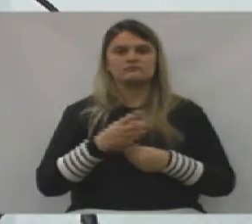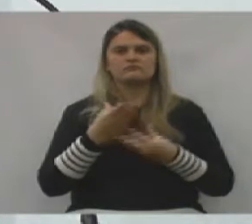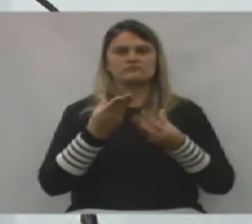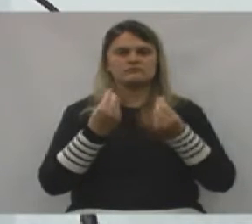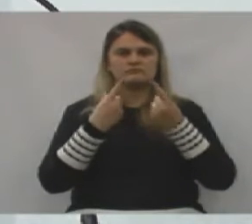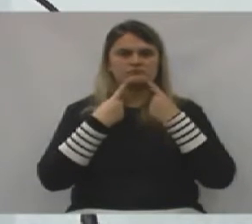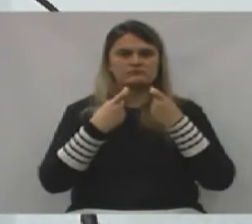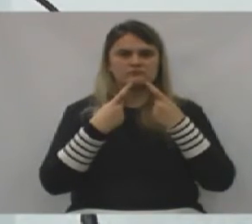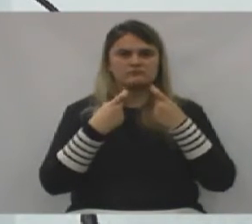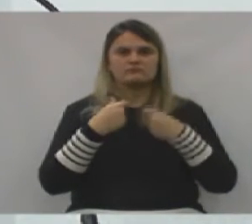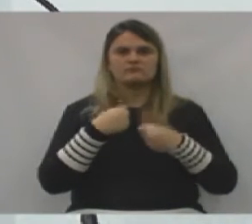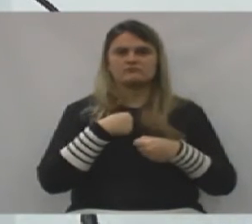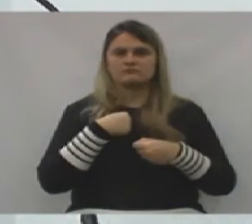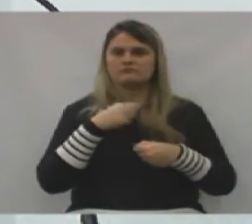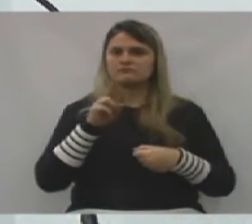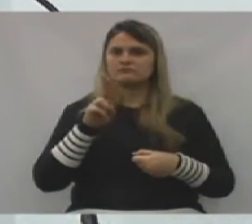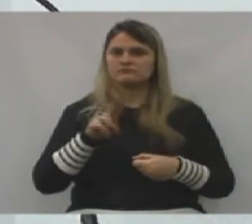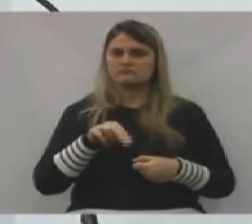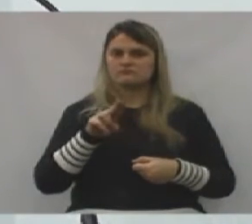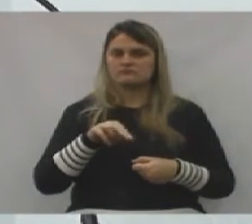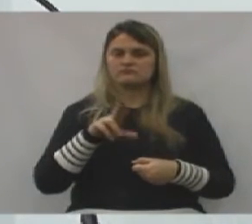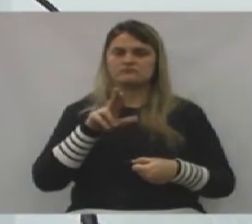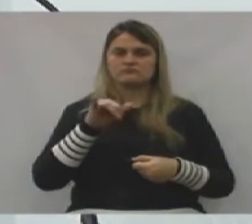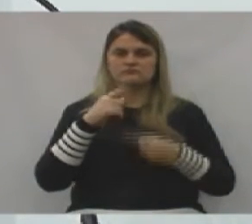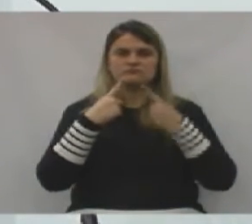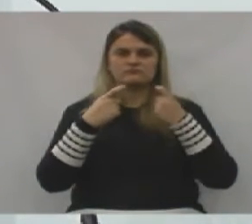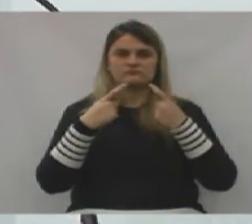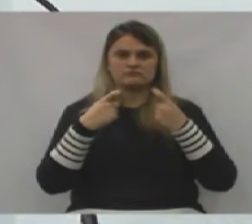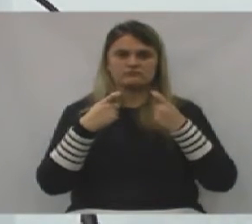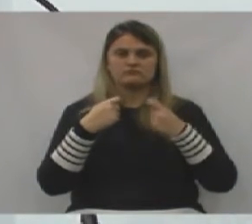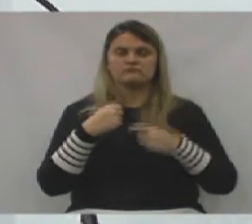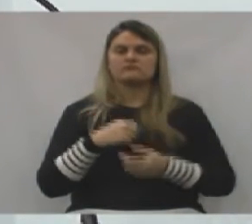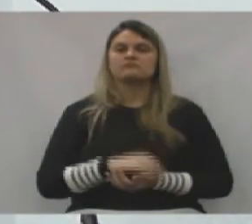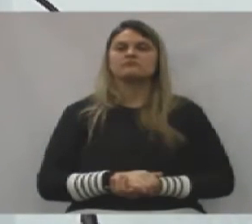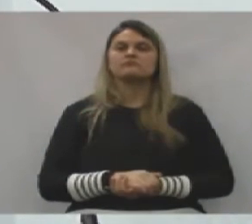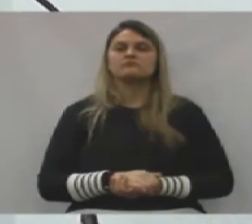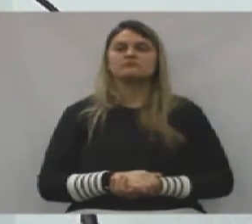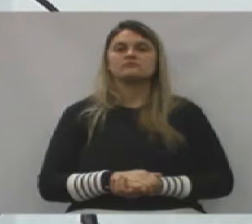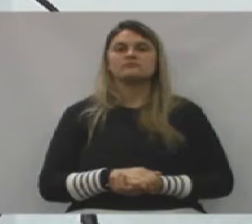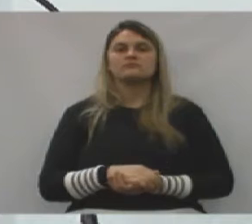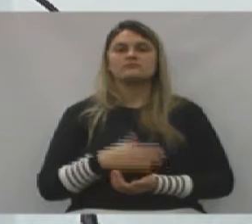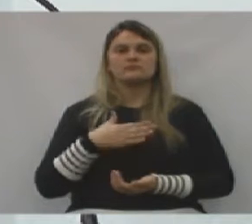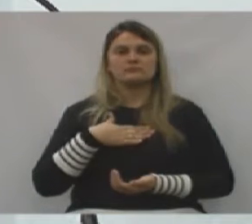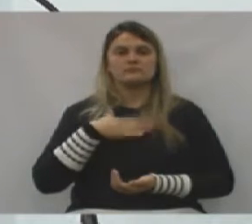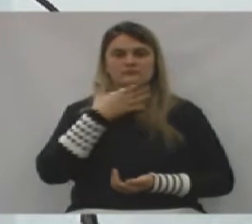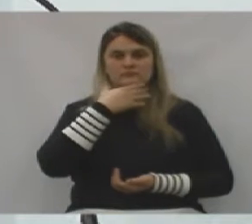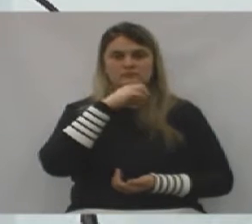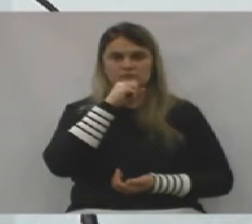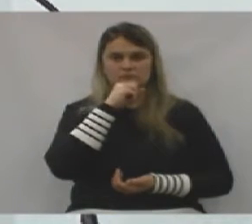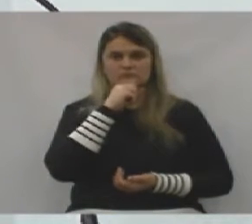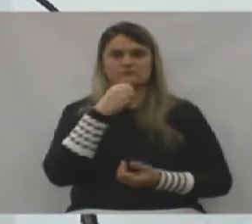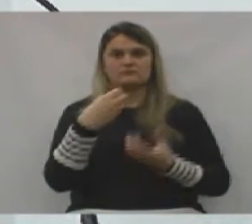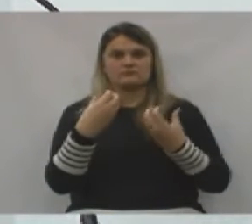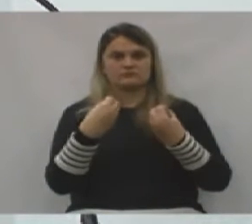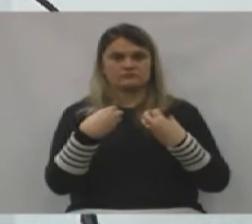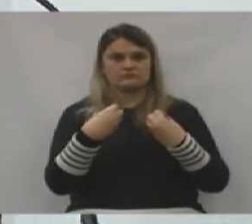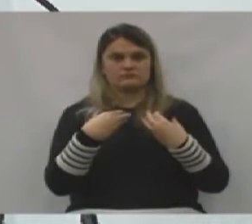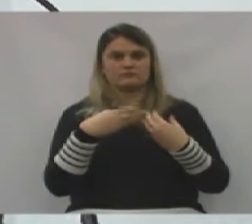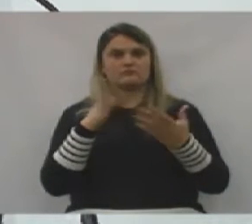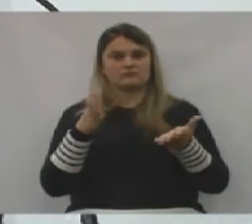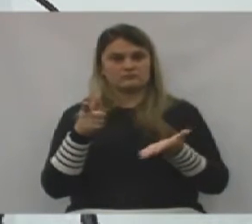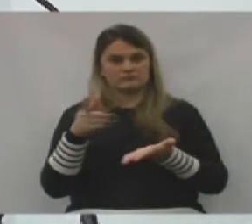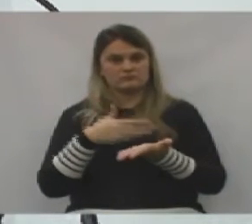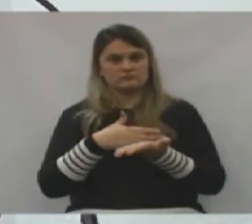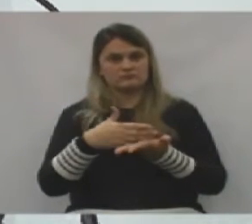crítica. E eu jamais vou reclamar de crítica, jamais. Foi até meu pai que me ensinou, Santin, você está entrando para a